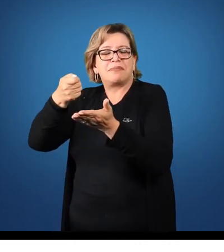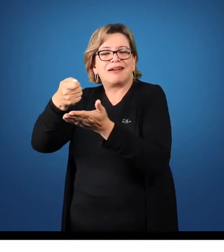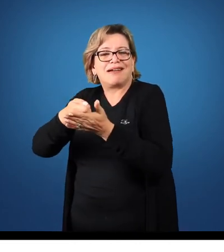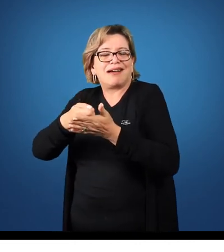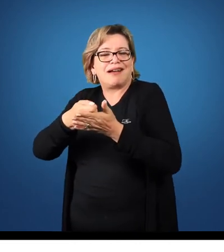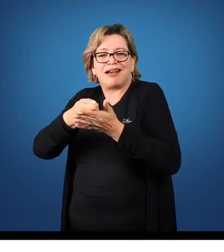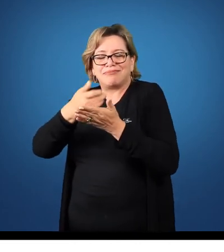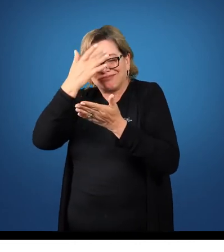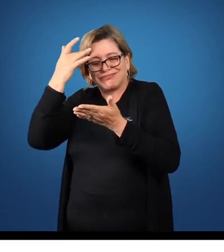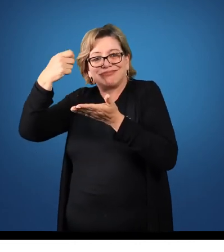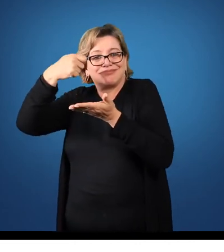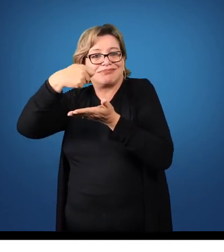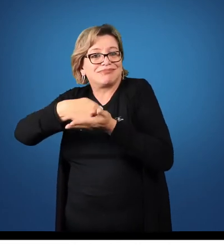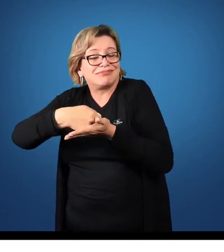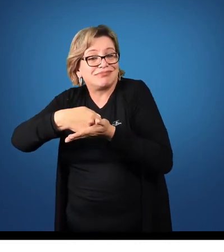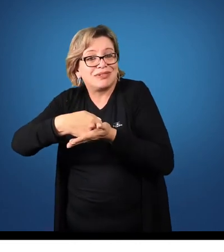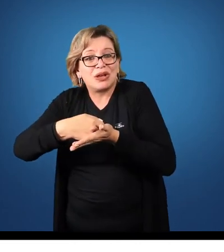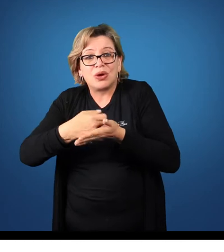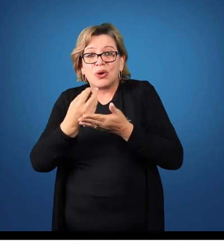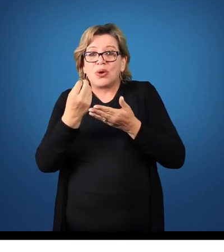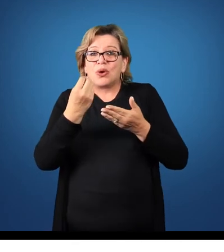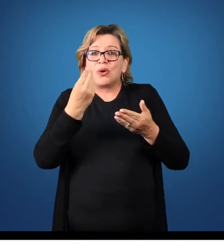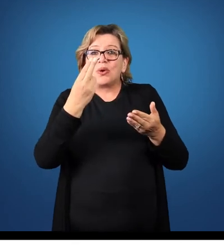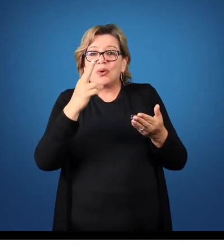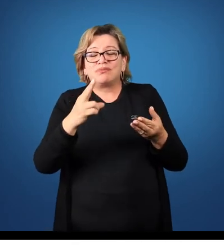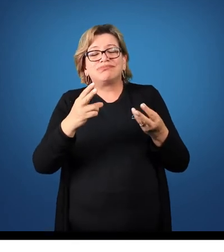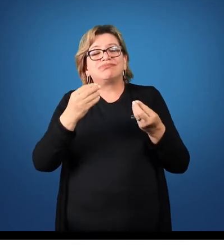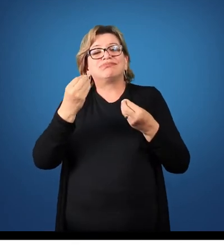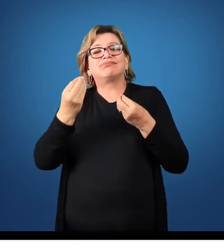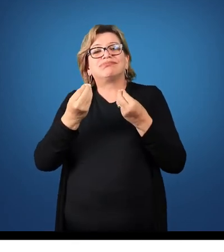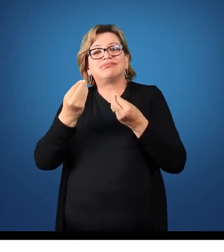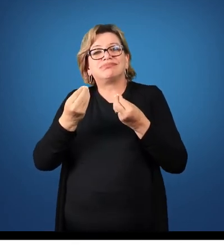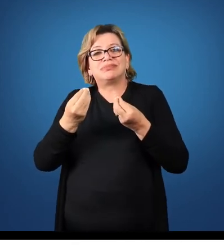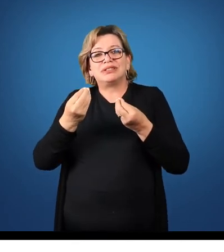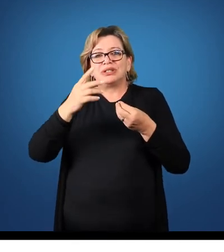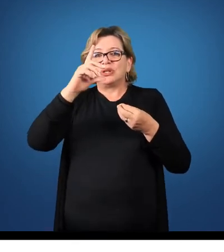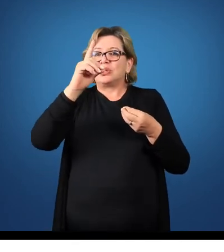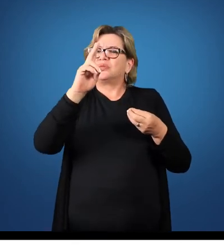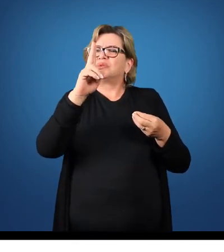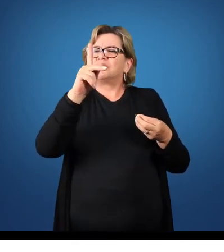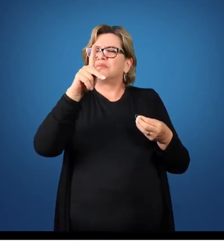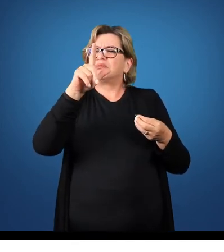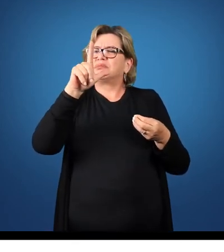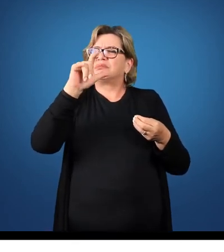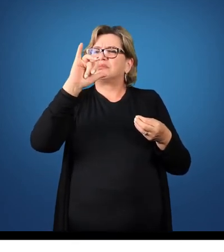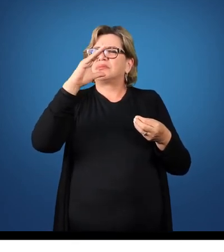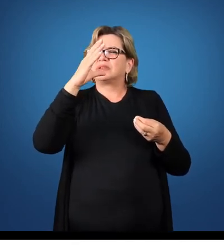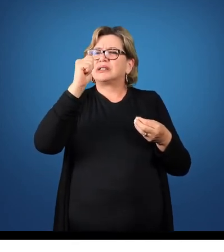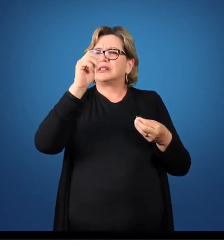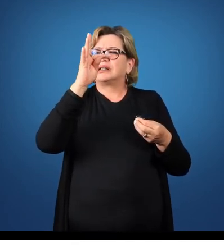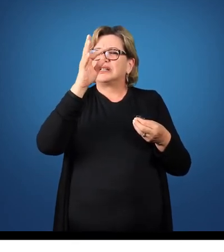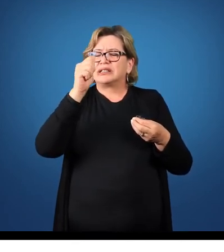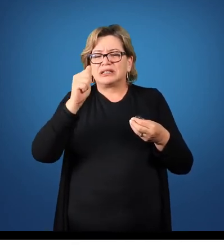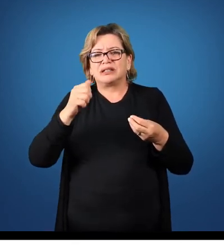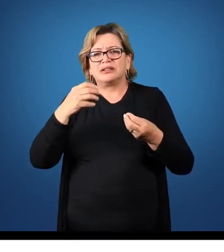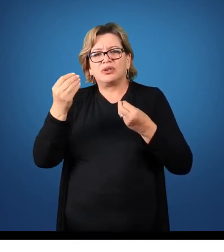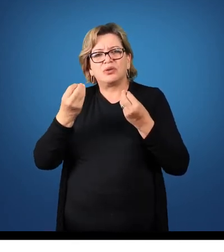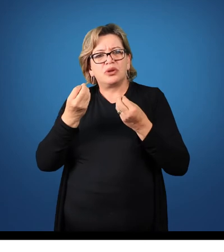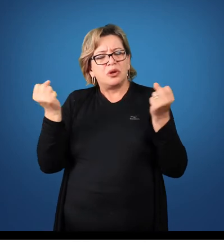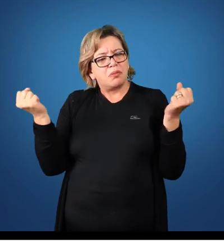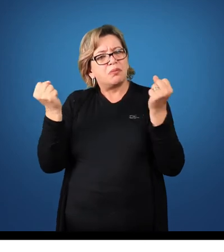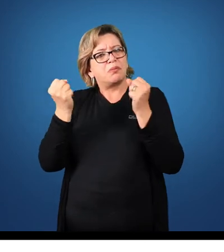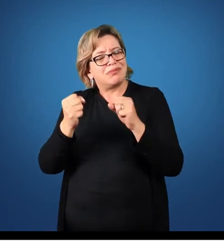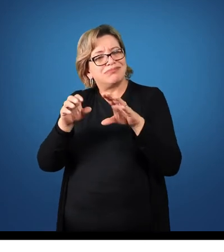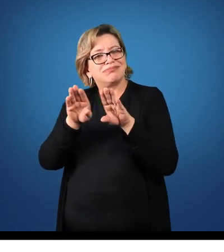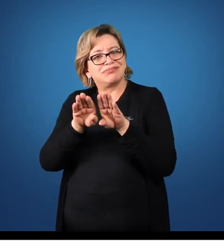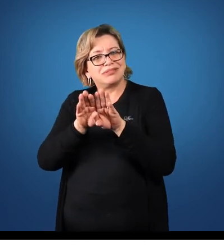de um cliente, de uma duplicata a receber, que ele resolveu pagar. Pode